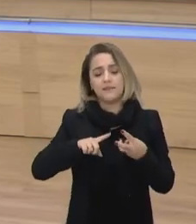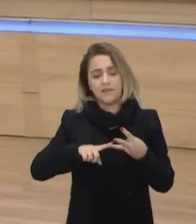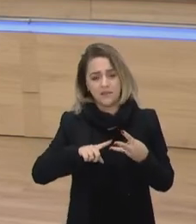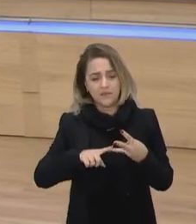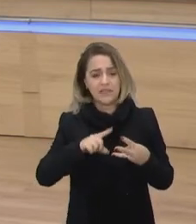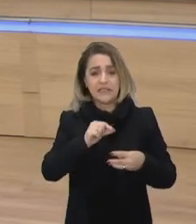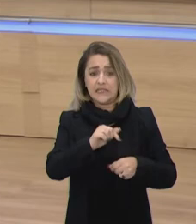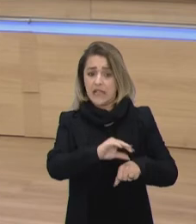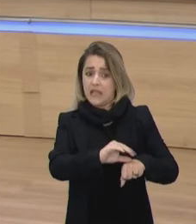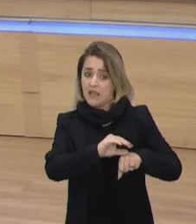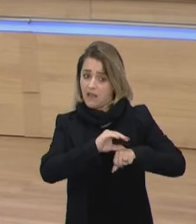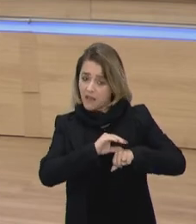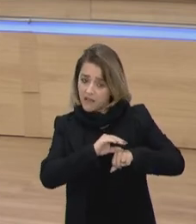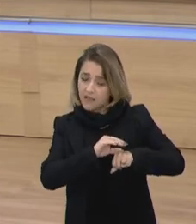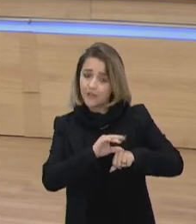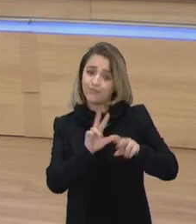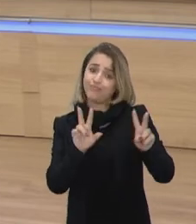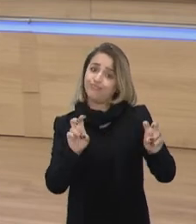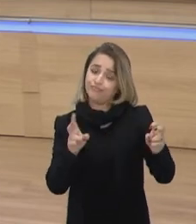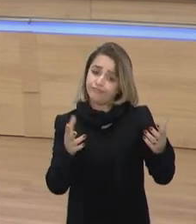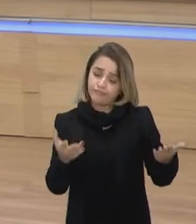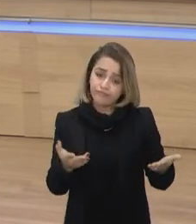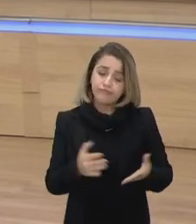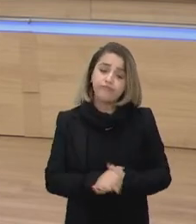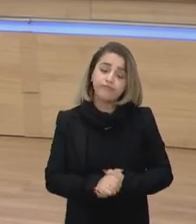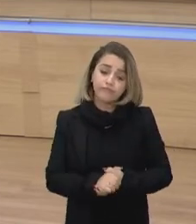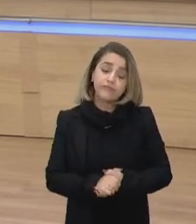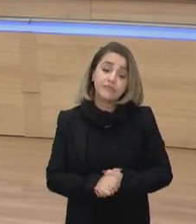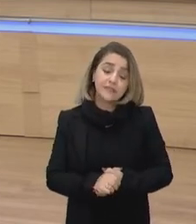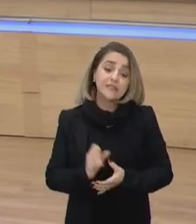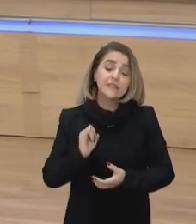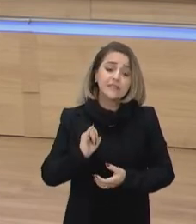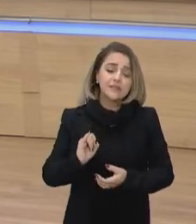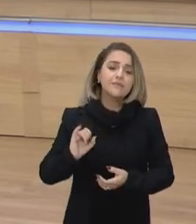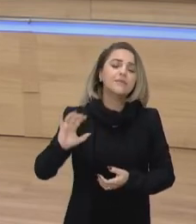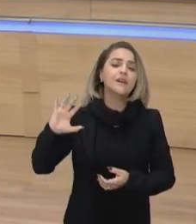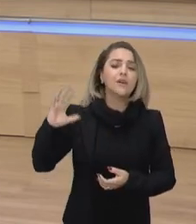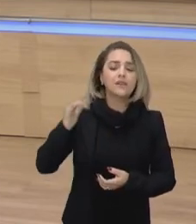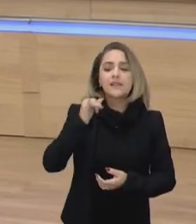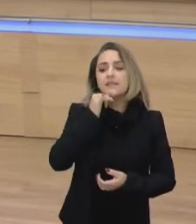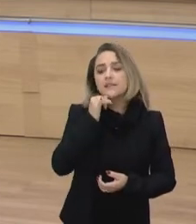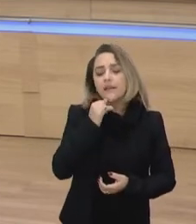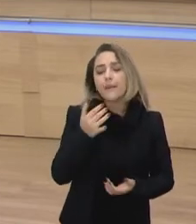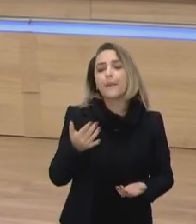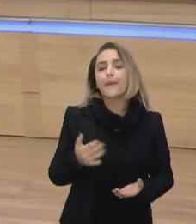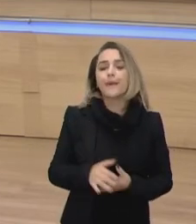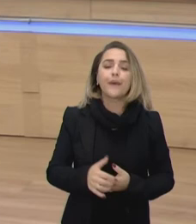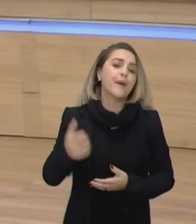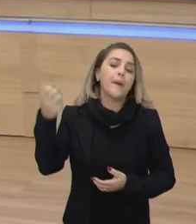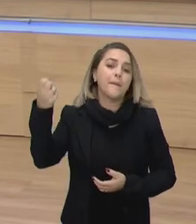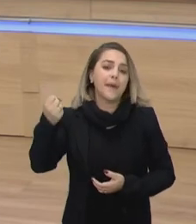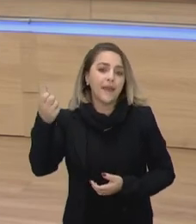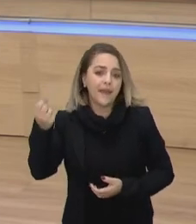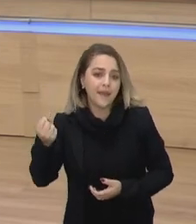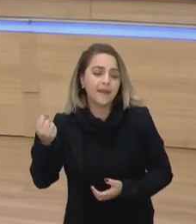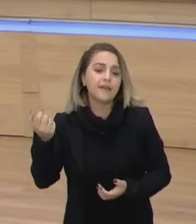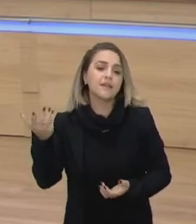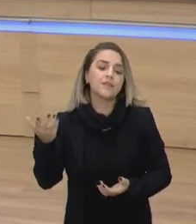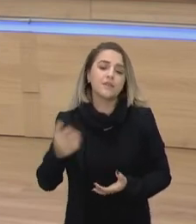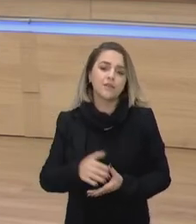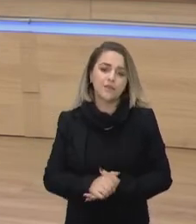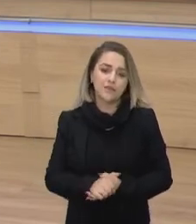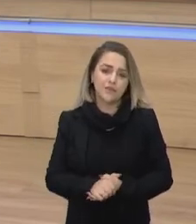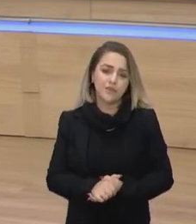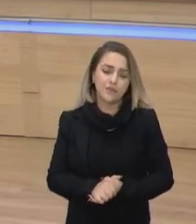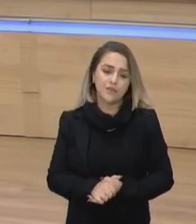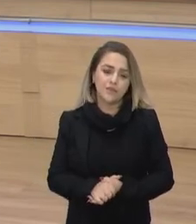remuneração. E quando acontece, então, por exemplo, de uma pessoa branca, ter